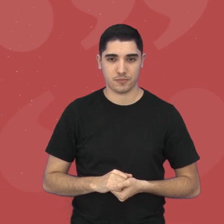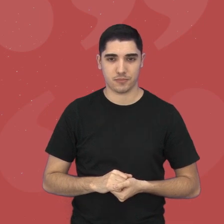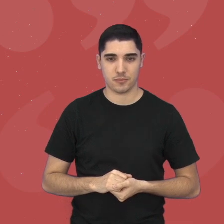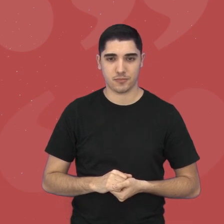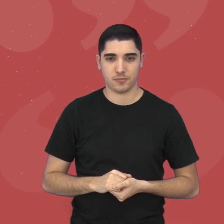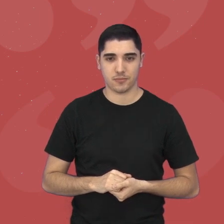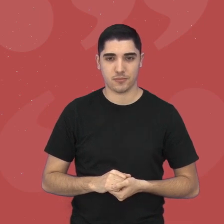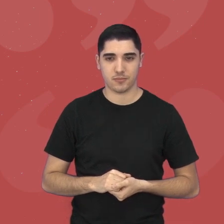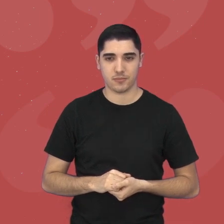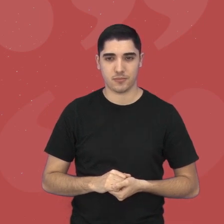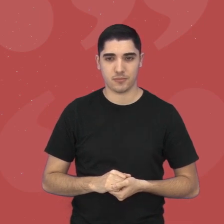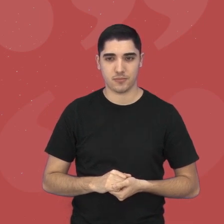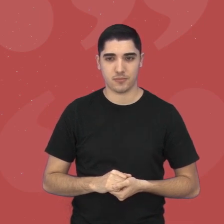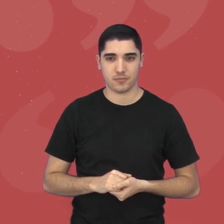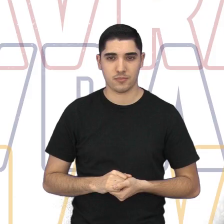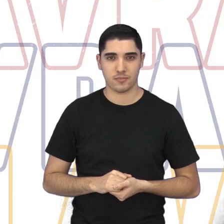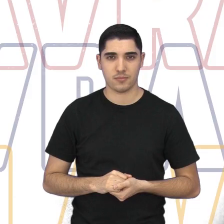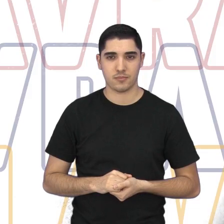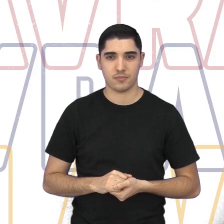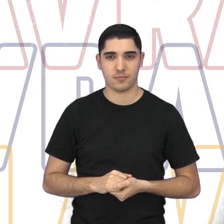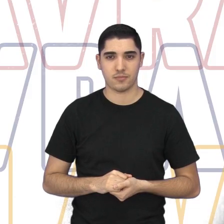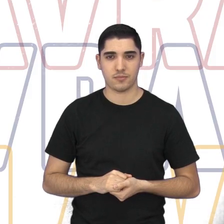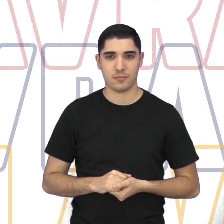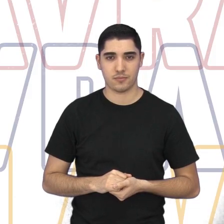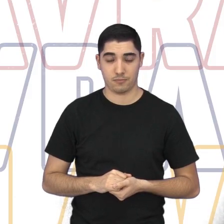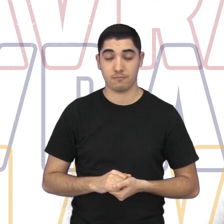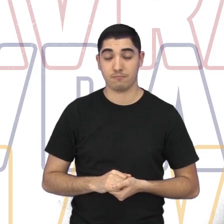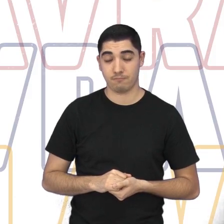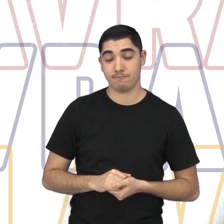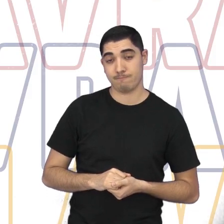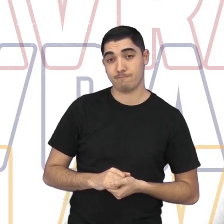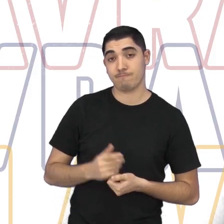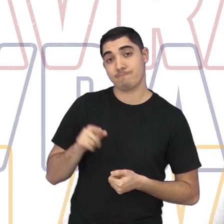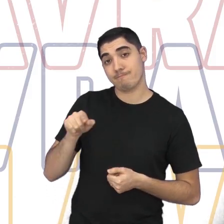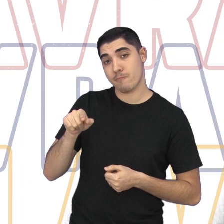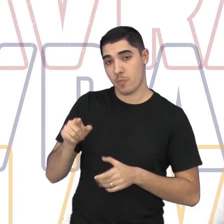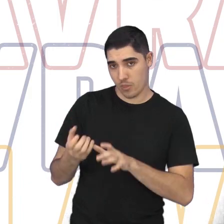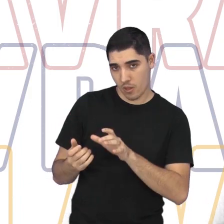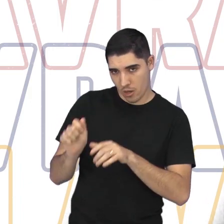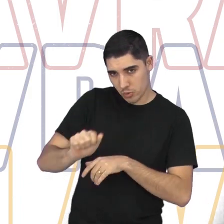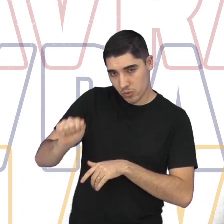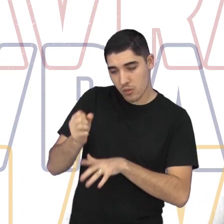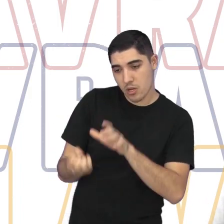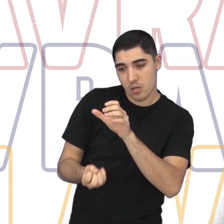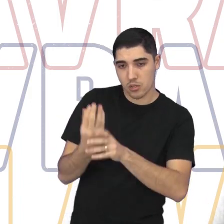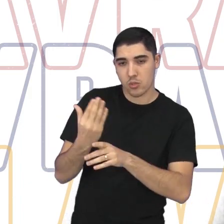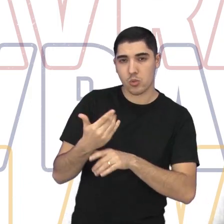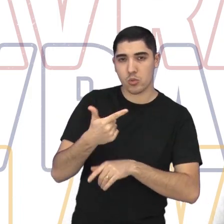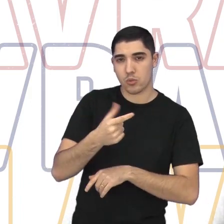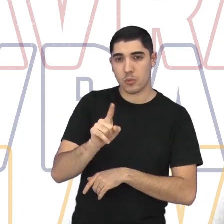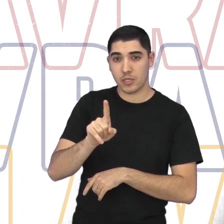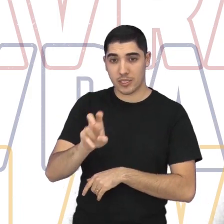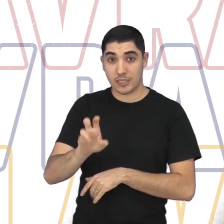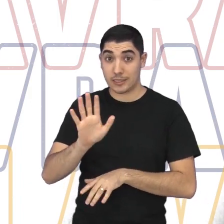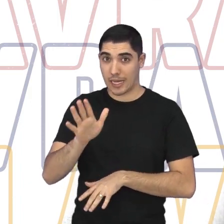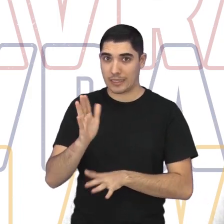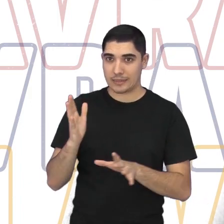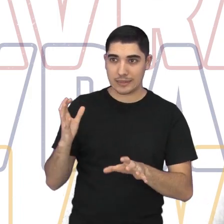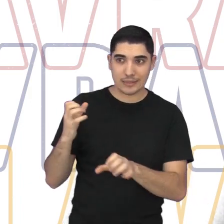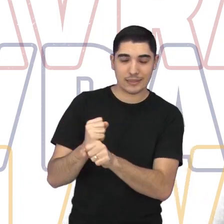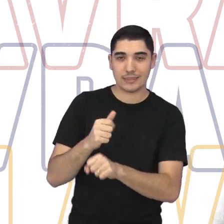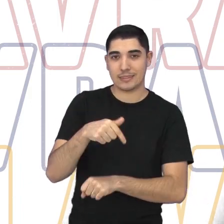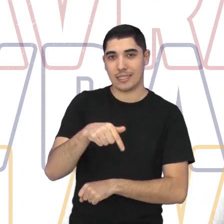origem da associação? O coro contraponto, ele surgiu em 2015, já faz sete anos,